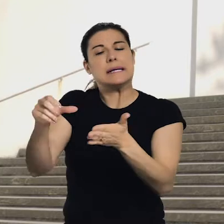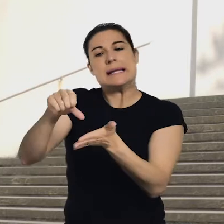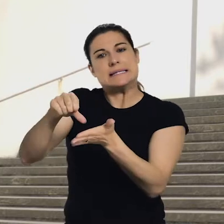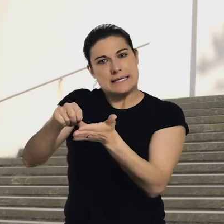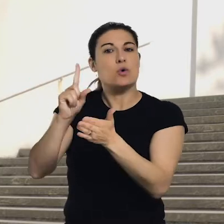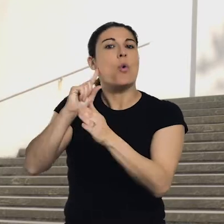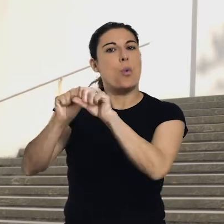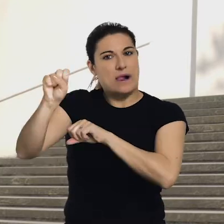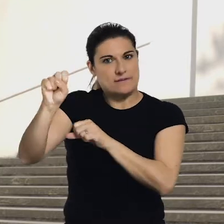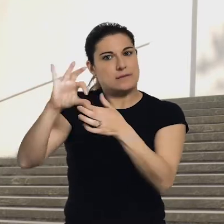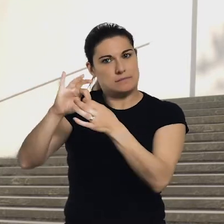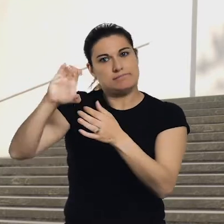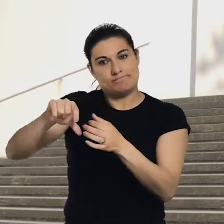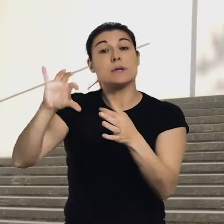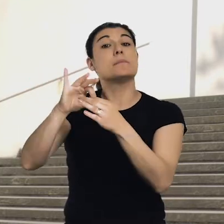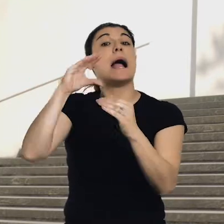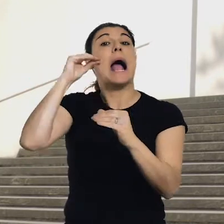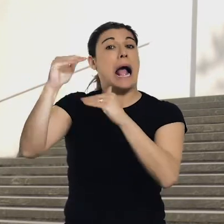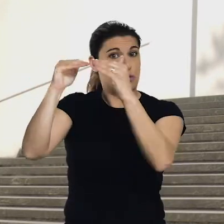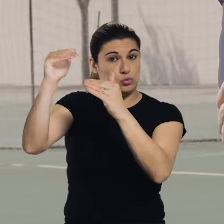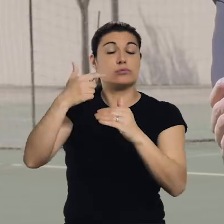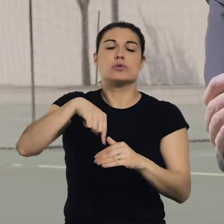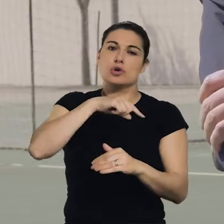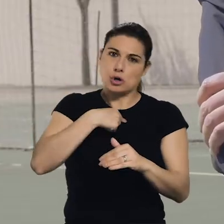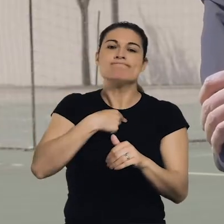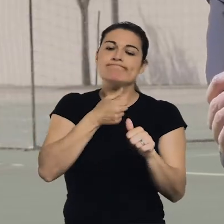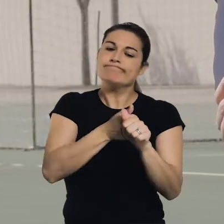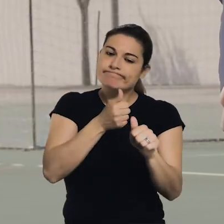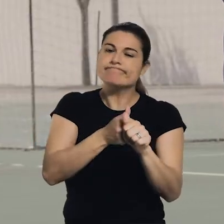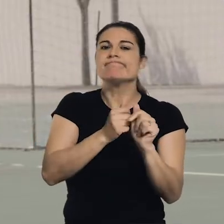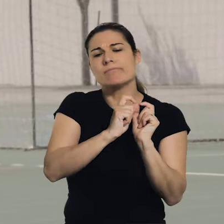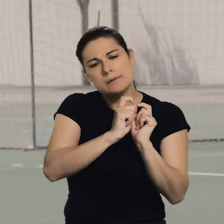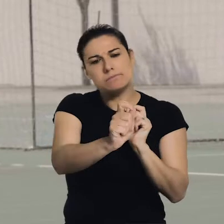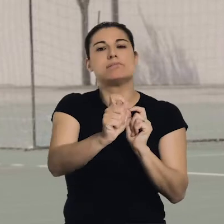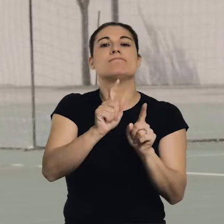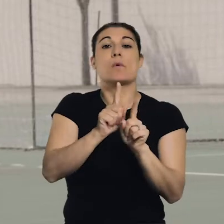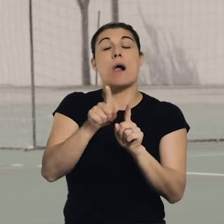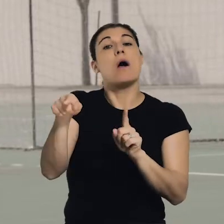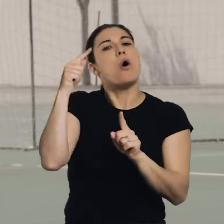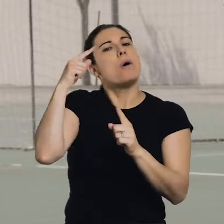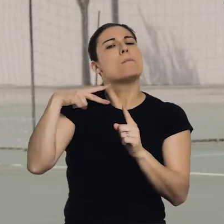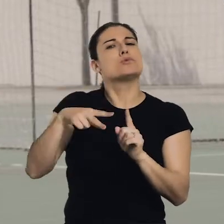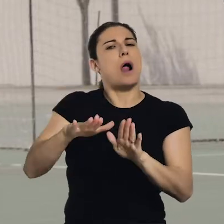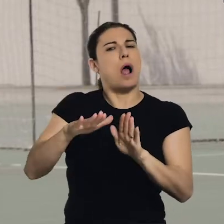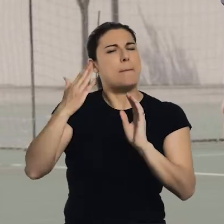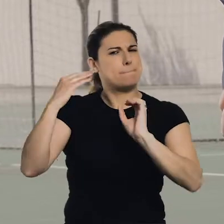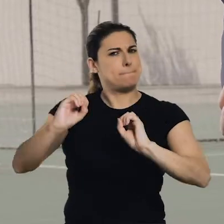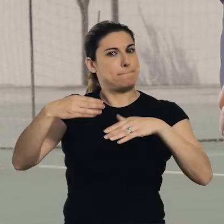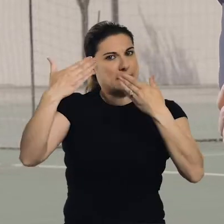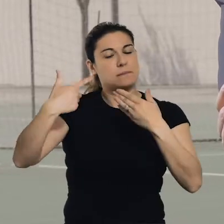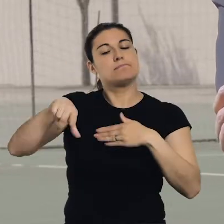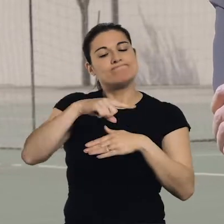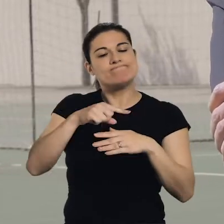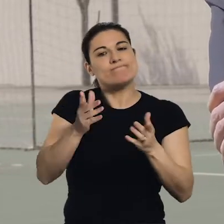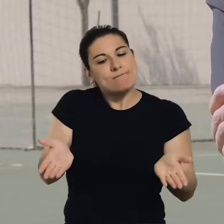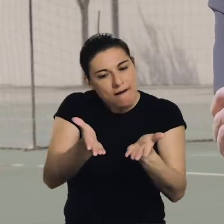promoção de um centro qualifica para a formação de adultos. Acompanhamos este objetivo que Portugal tem desde o